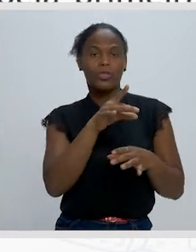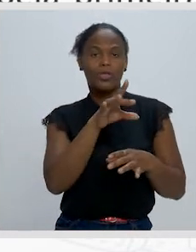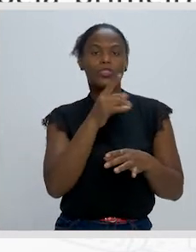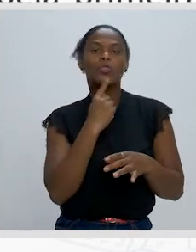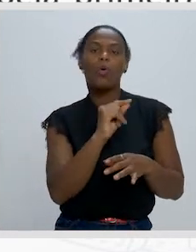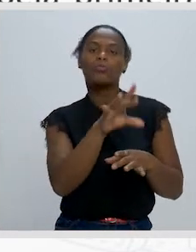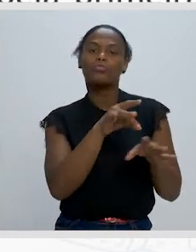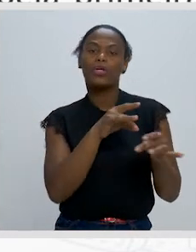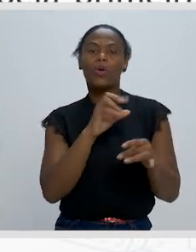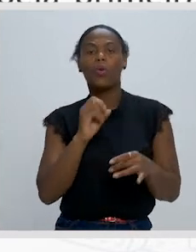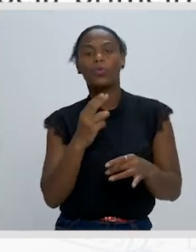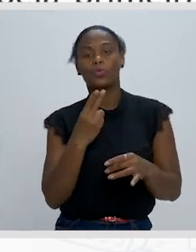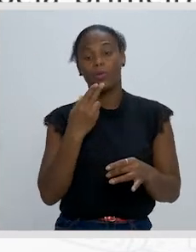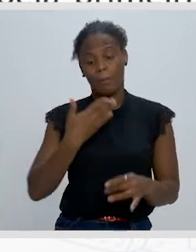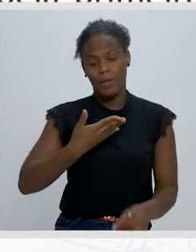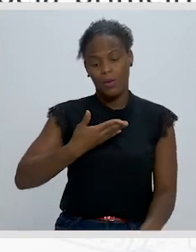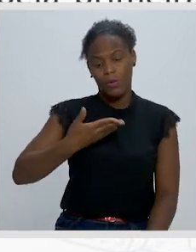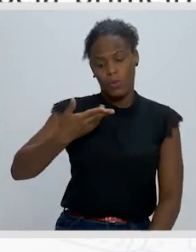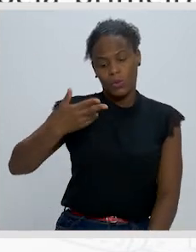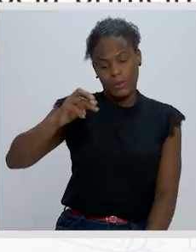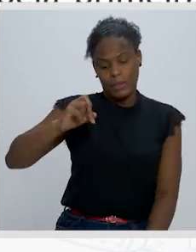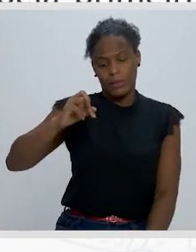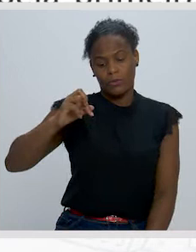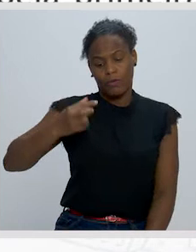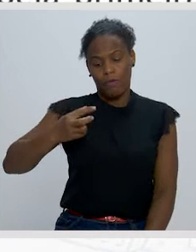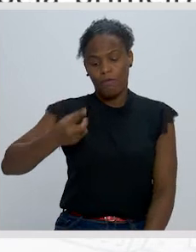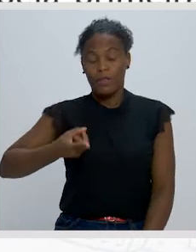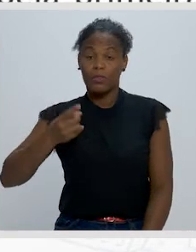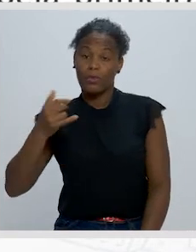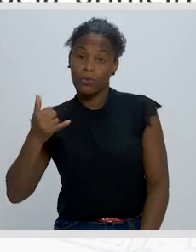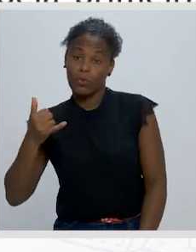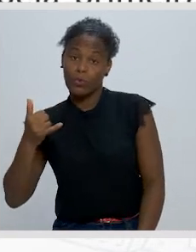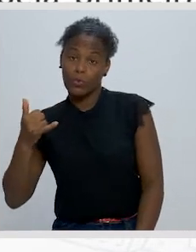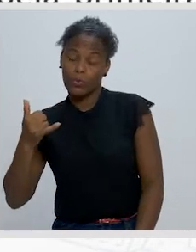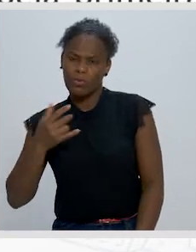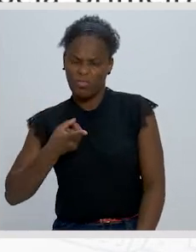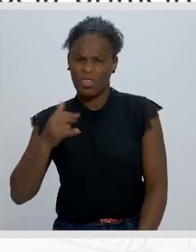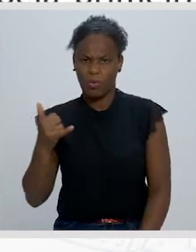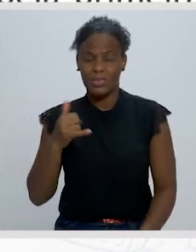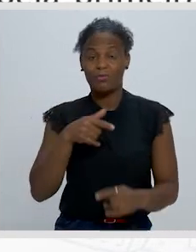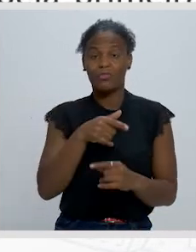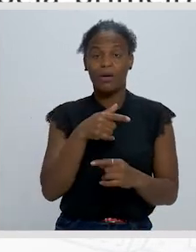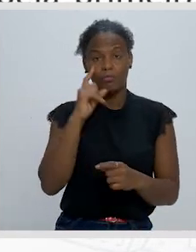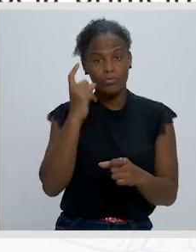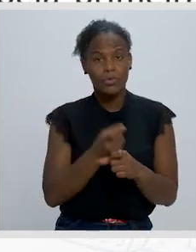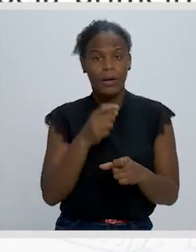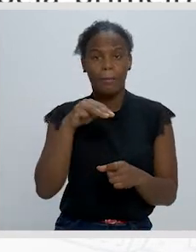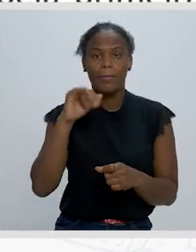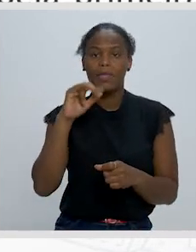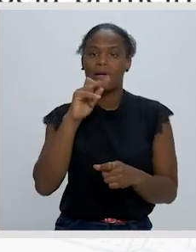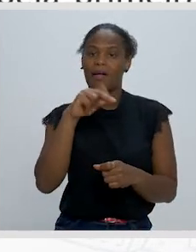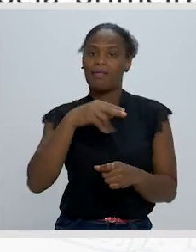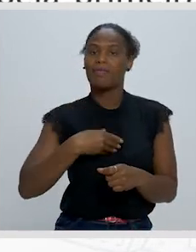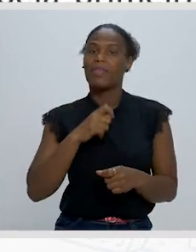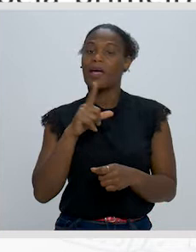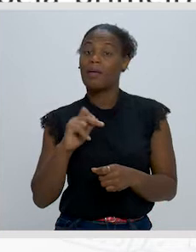1892, subprocurador régio em Mirandela. Para poder estar mais perto do amigo